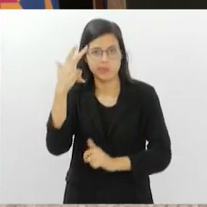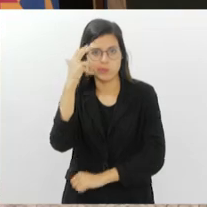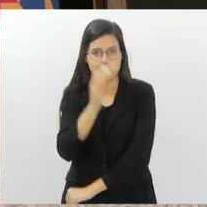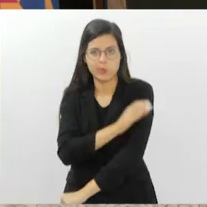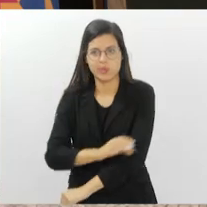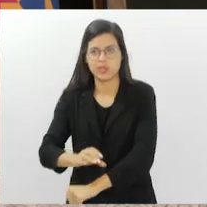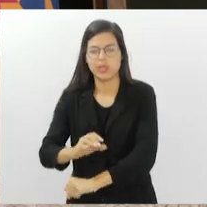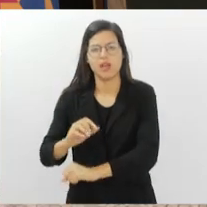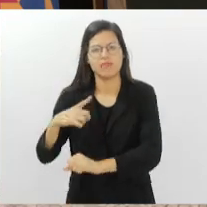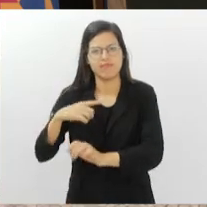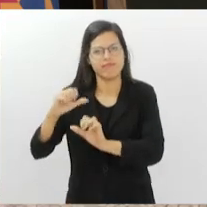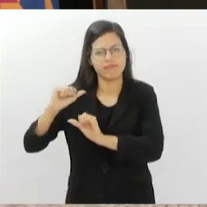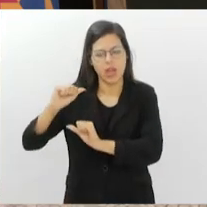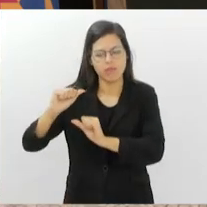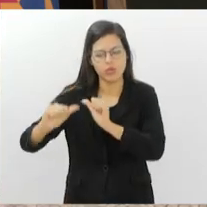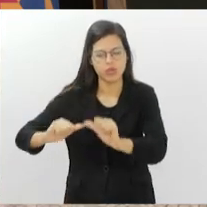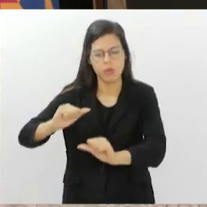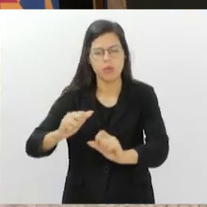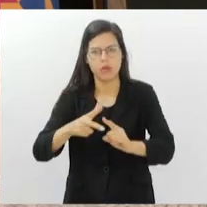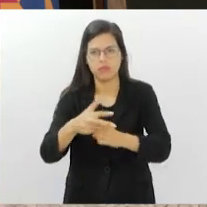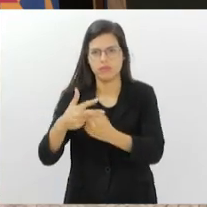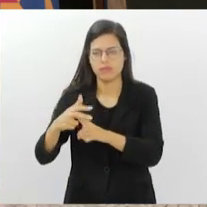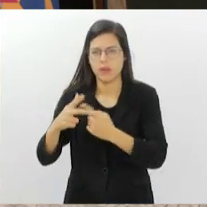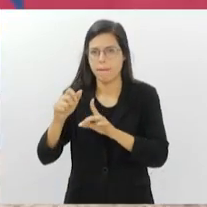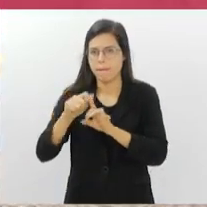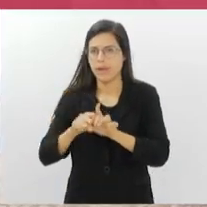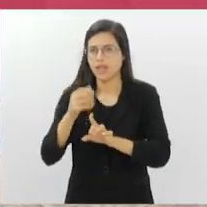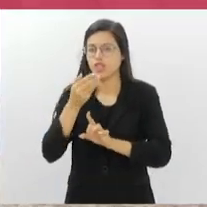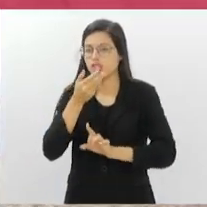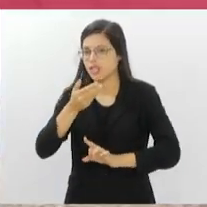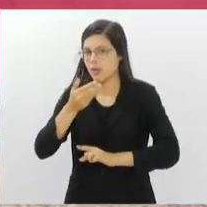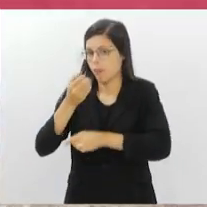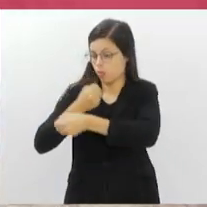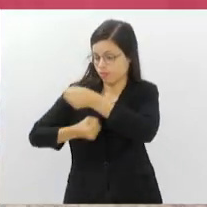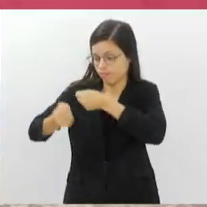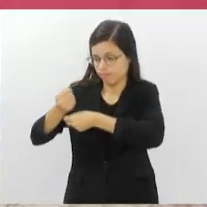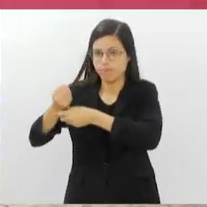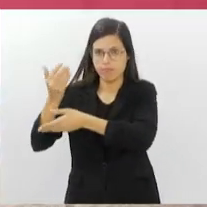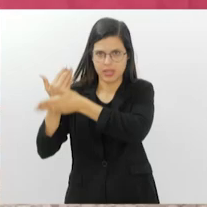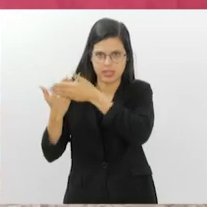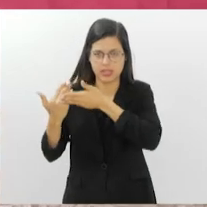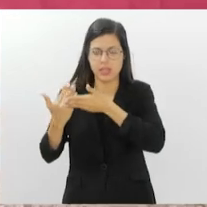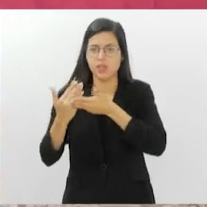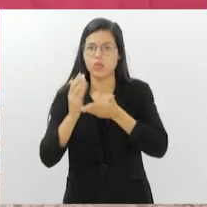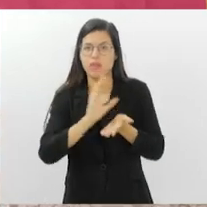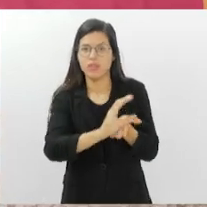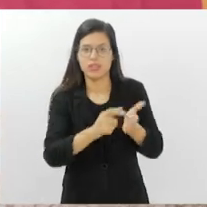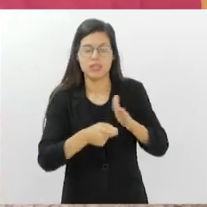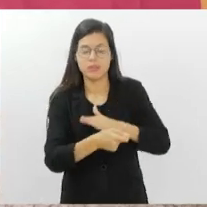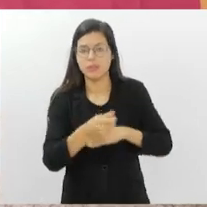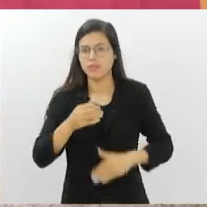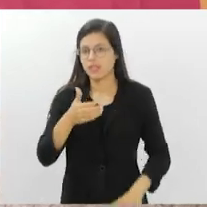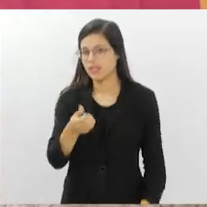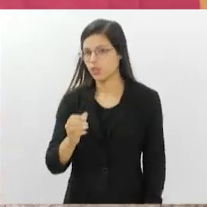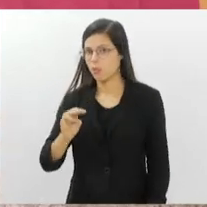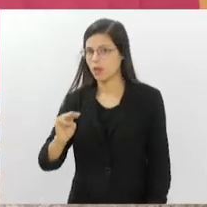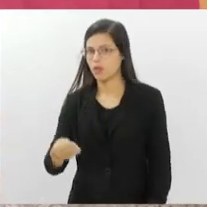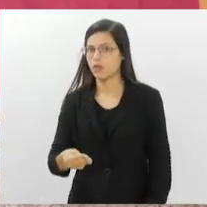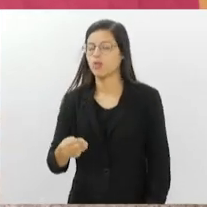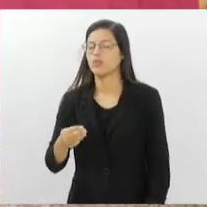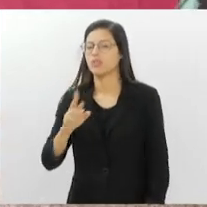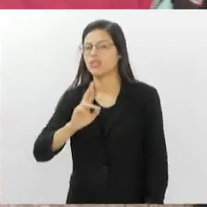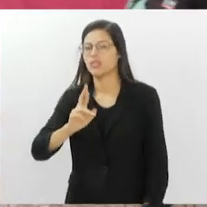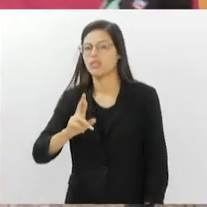passando por reformas desde dezembro do ano passado. Com investimentos de 6 milhões de reais, a obra abrange, entre